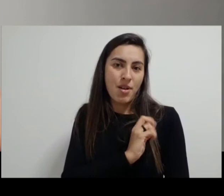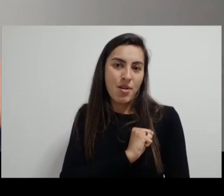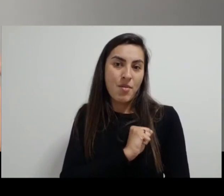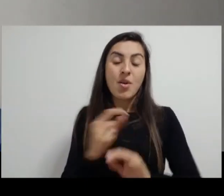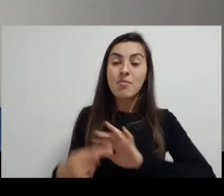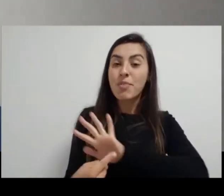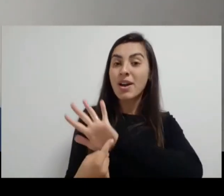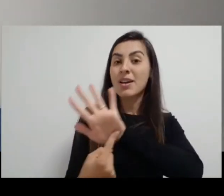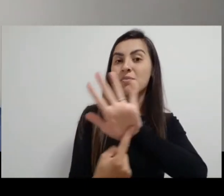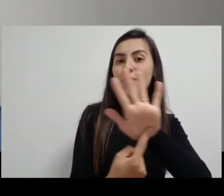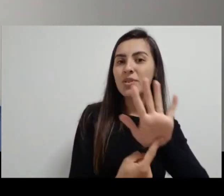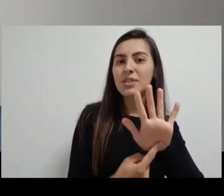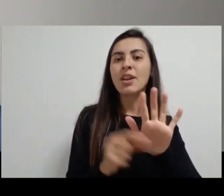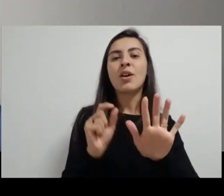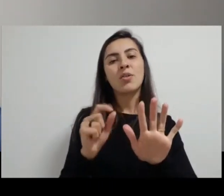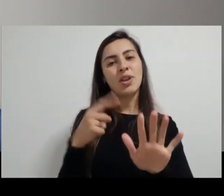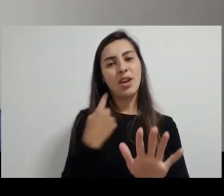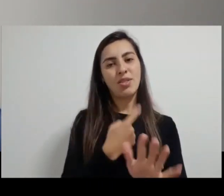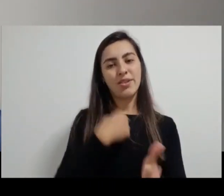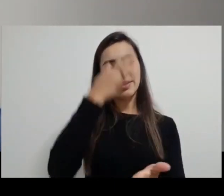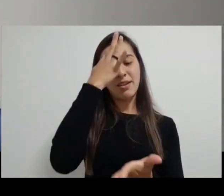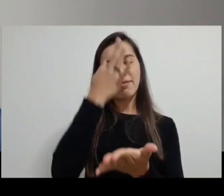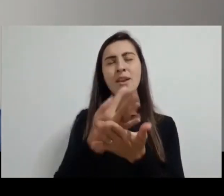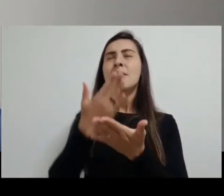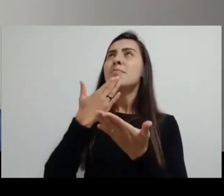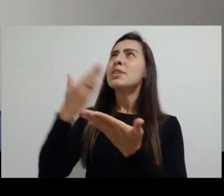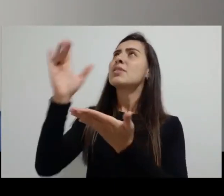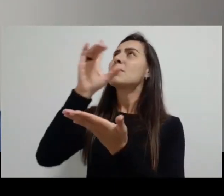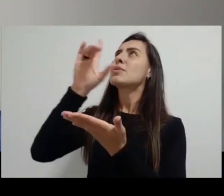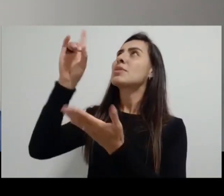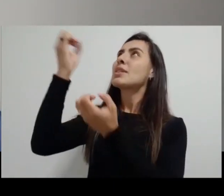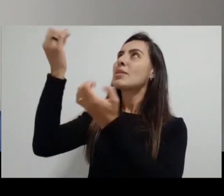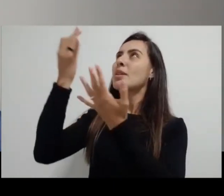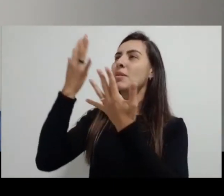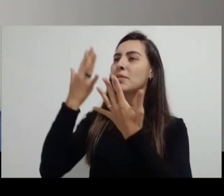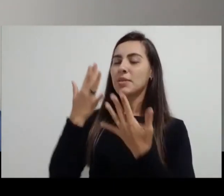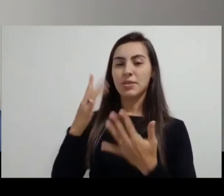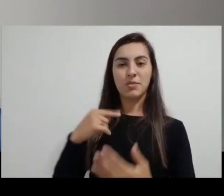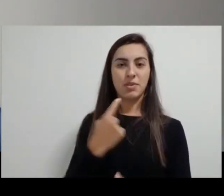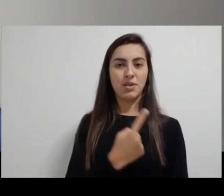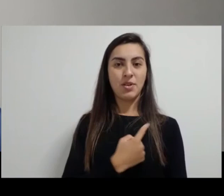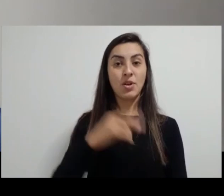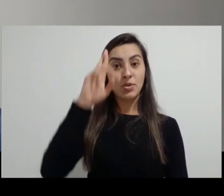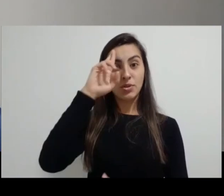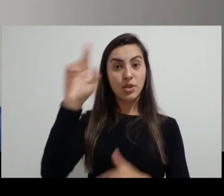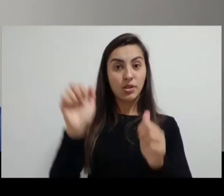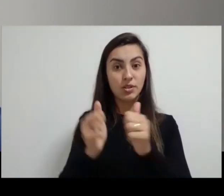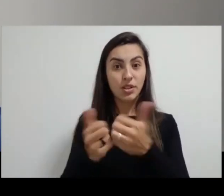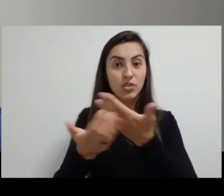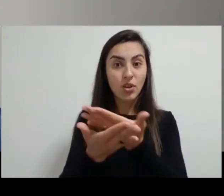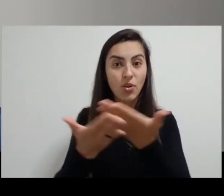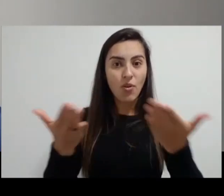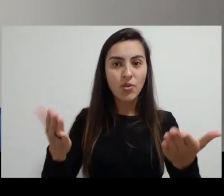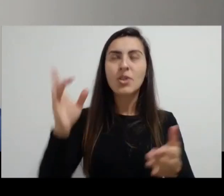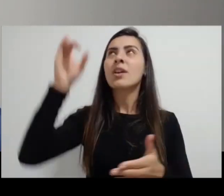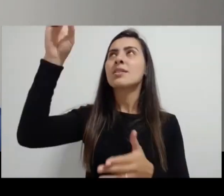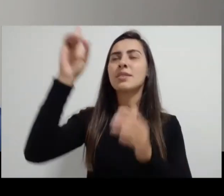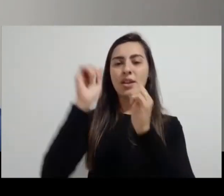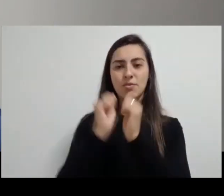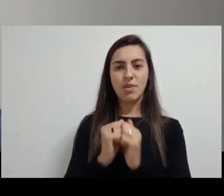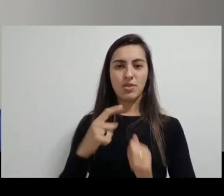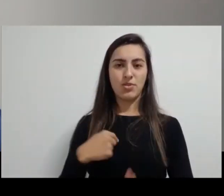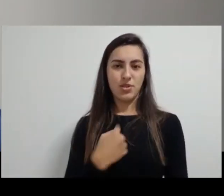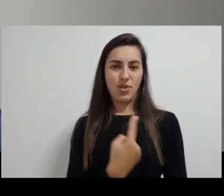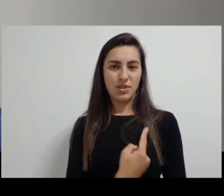expressar também a nossa fé. Peçamos ao Senhor Deus a sua bênção sobre nós. O Senhor esteja convosco? Ele